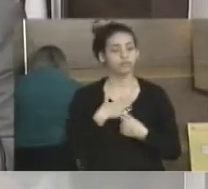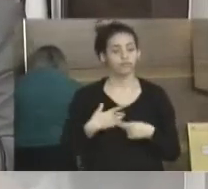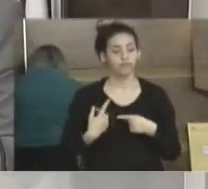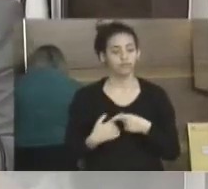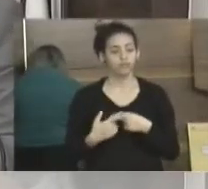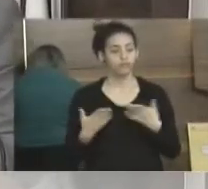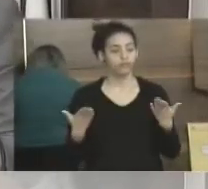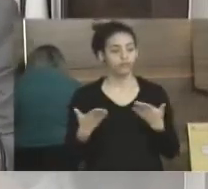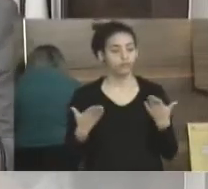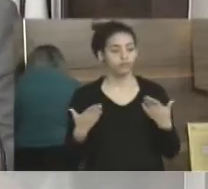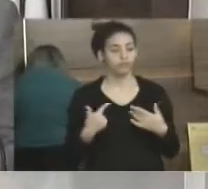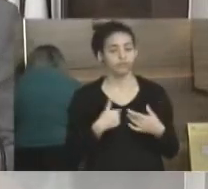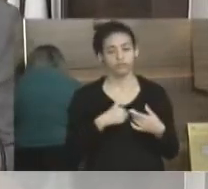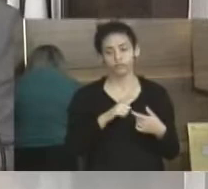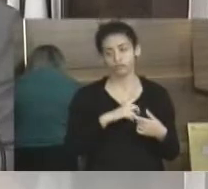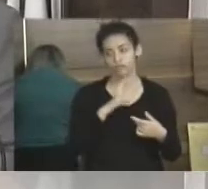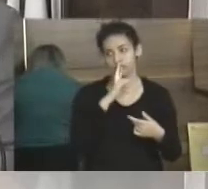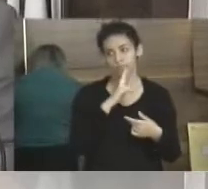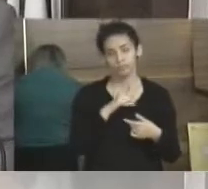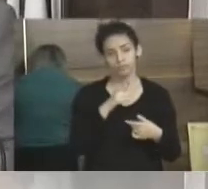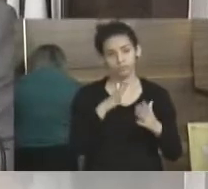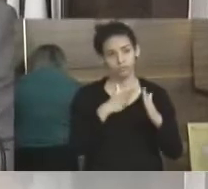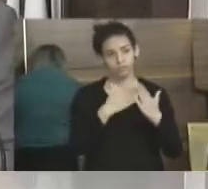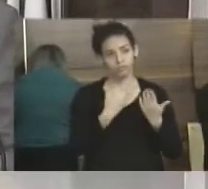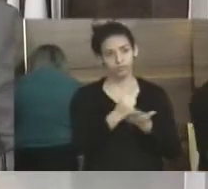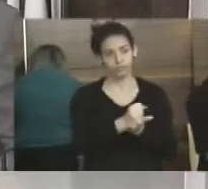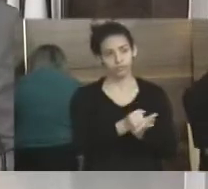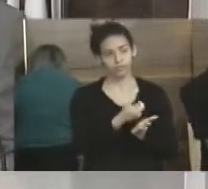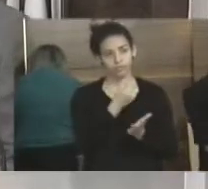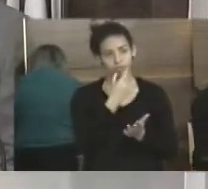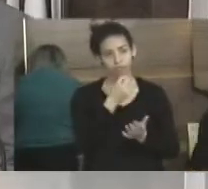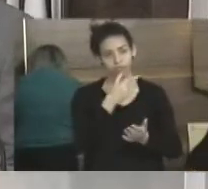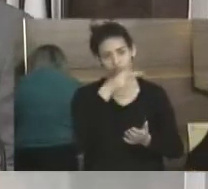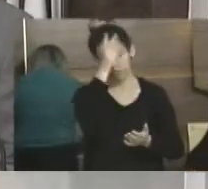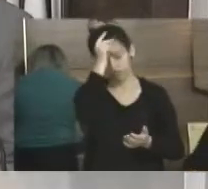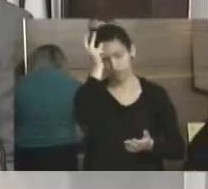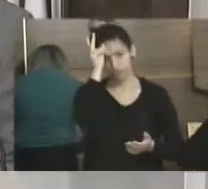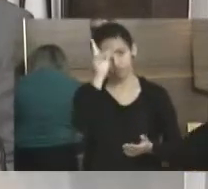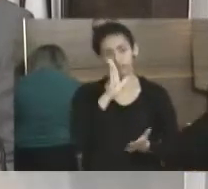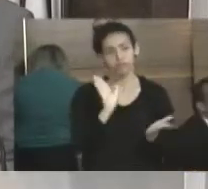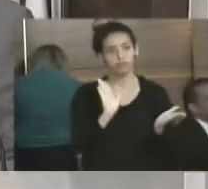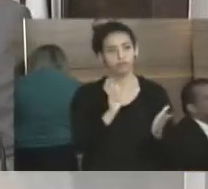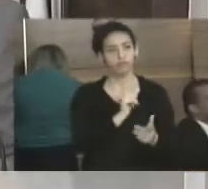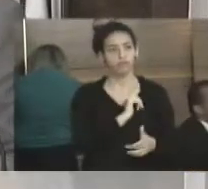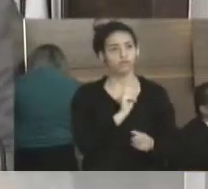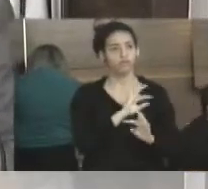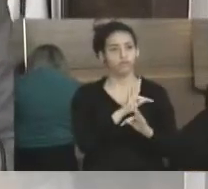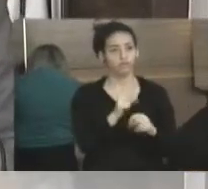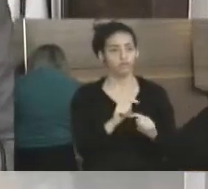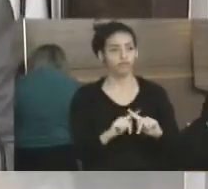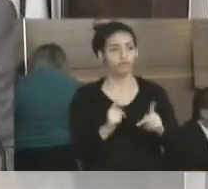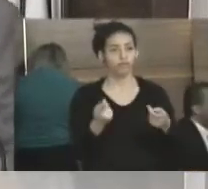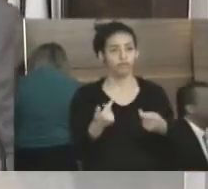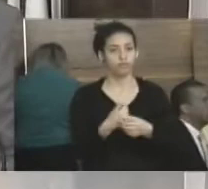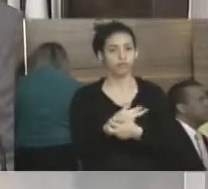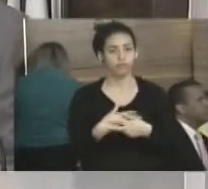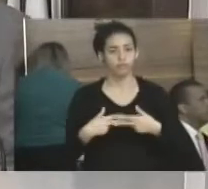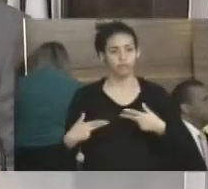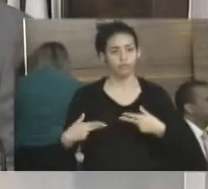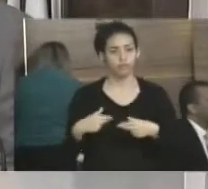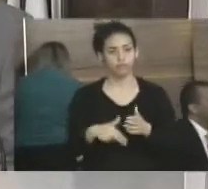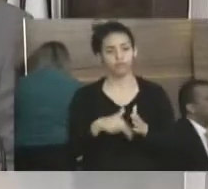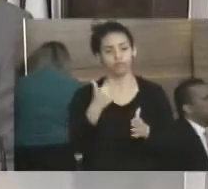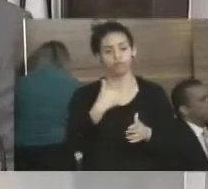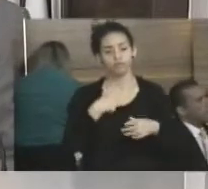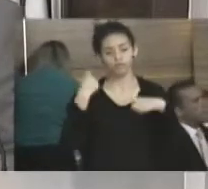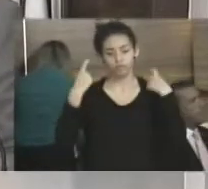agora fiquei tranquilo, porque eu tive resposta lá da farmácia do município, que realmente agora foi abastecido, mas com relação aos insumos, eu ainda fico